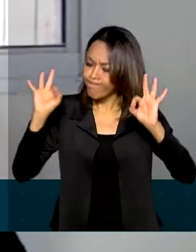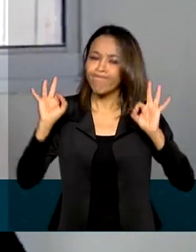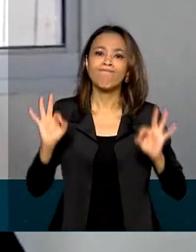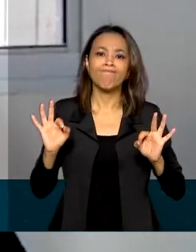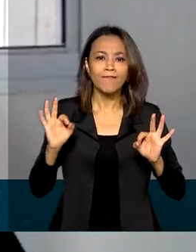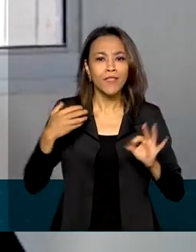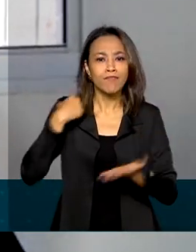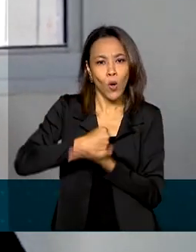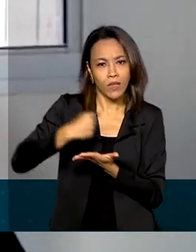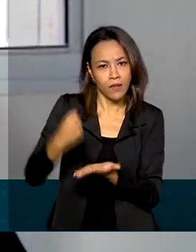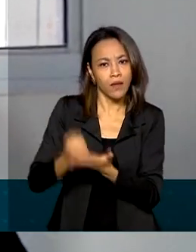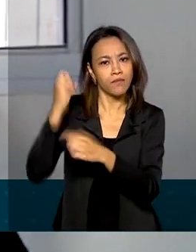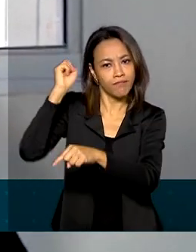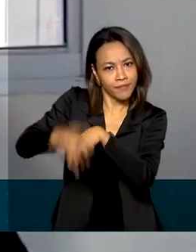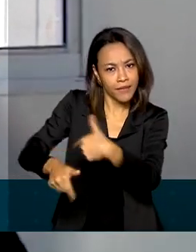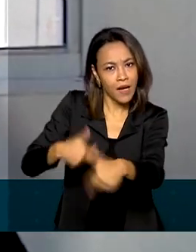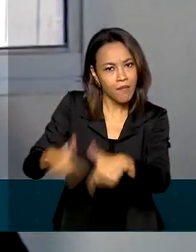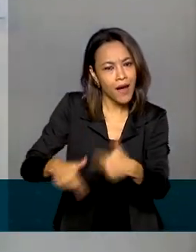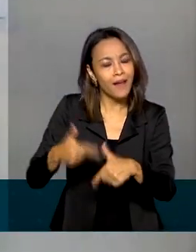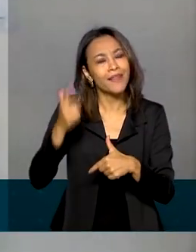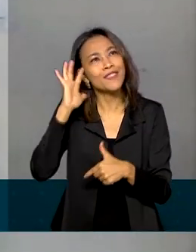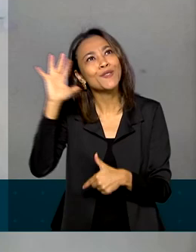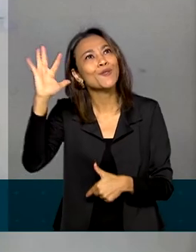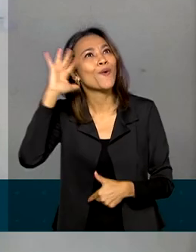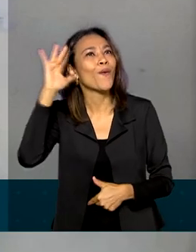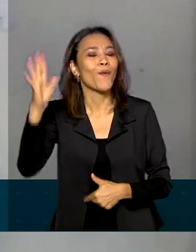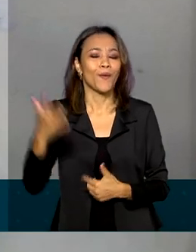empregado e com muitos planos.